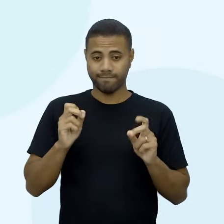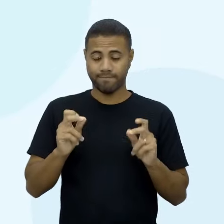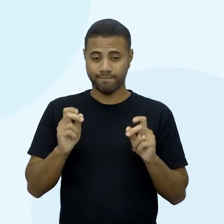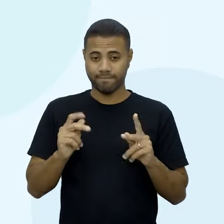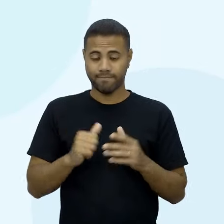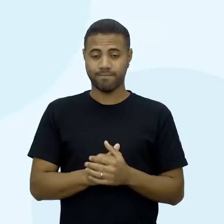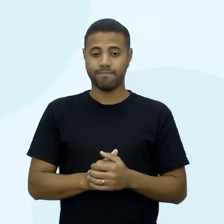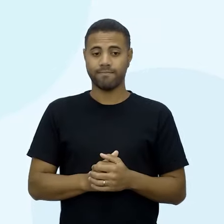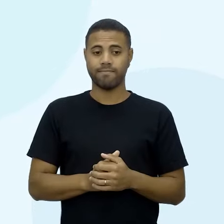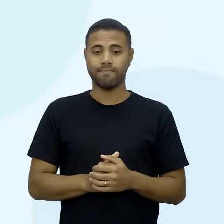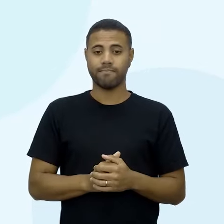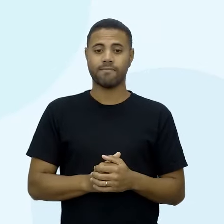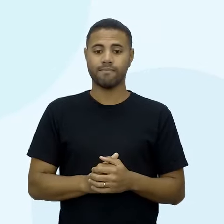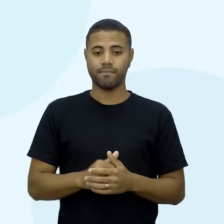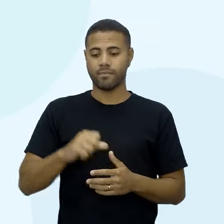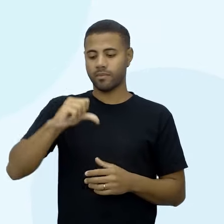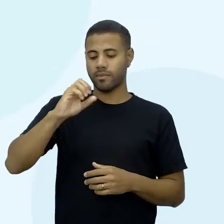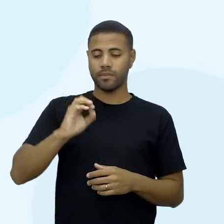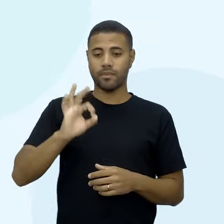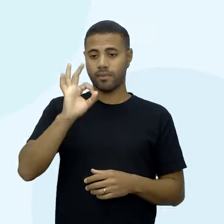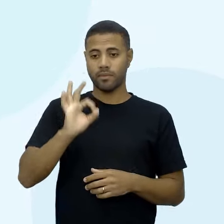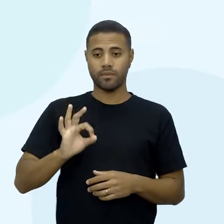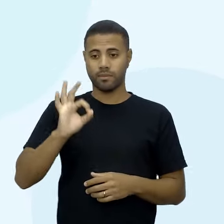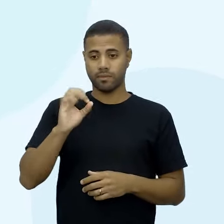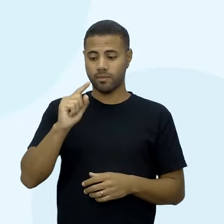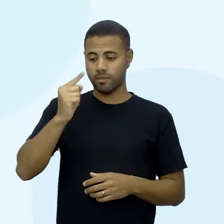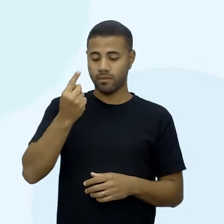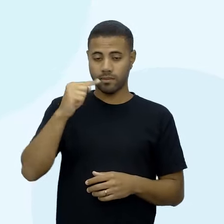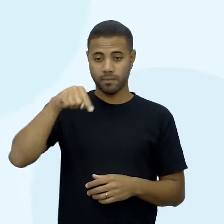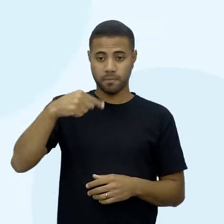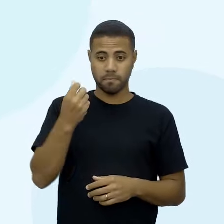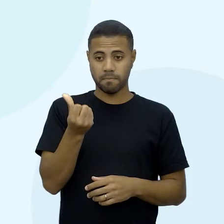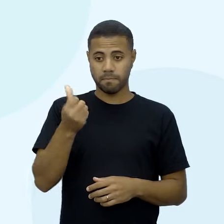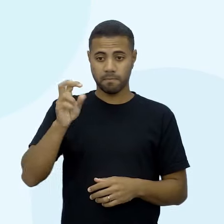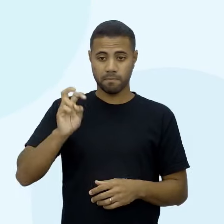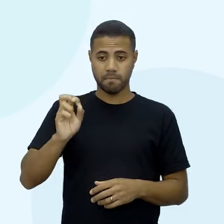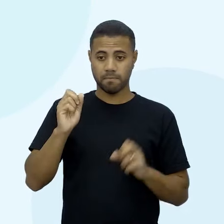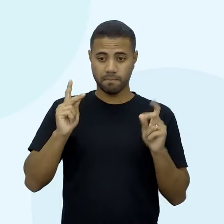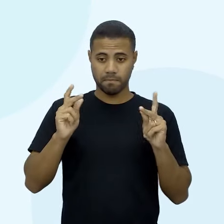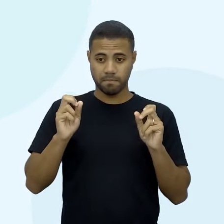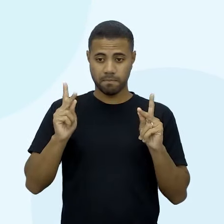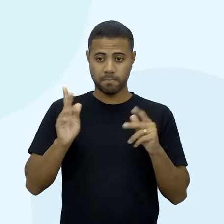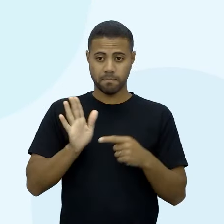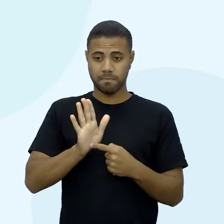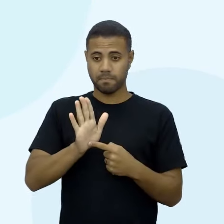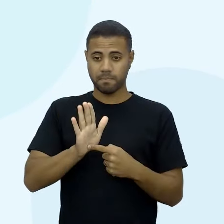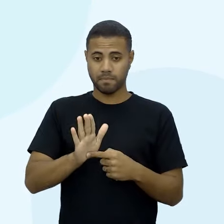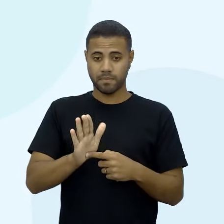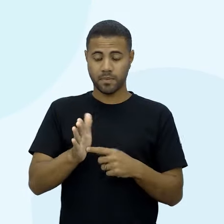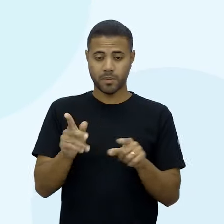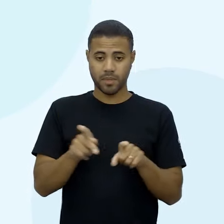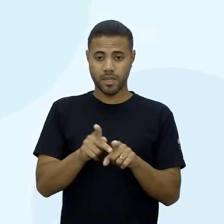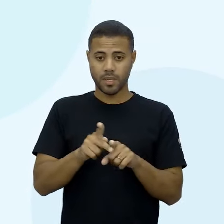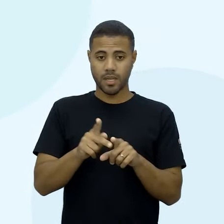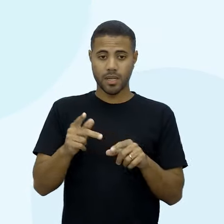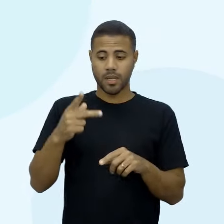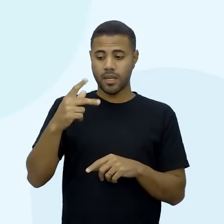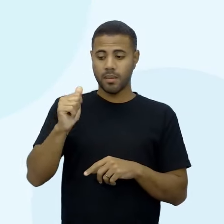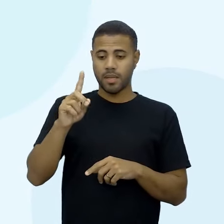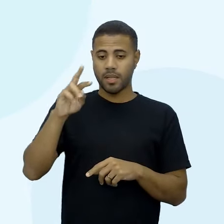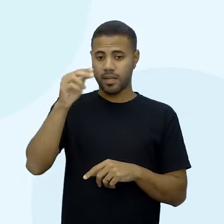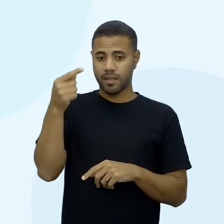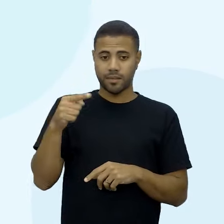padronizado, olha lá, 90% é 1,65, lembra lá da tabelinha? Ok. Desvio padrão, 50%, e aí